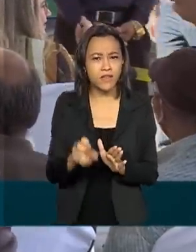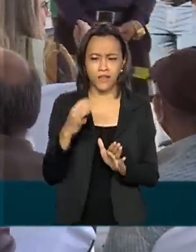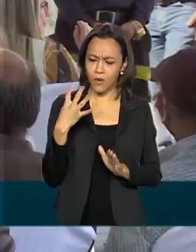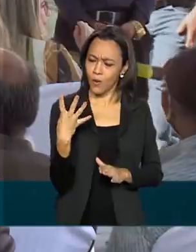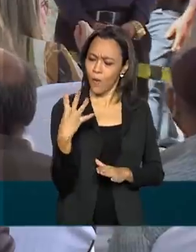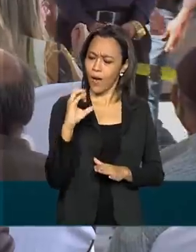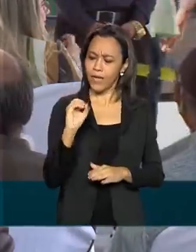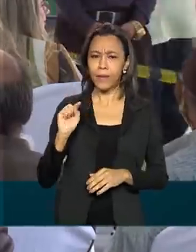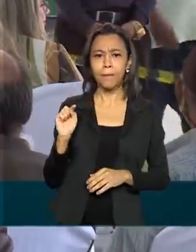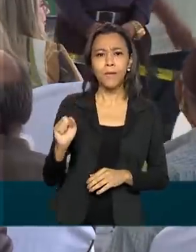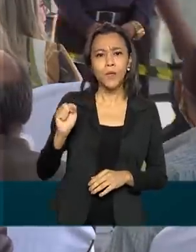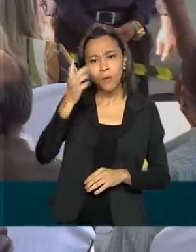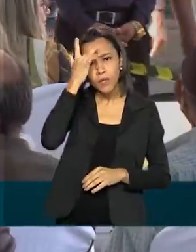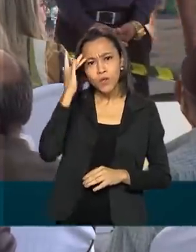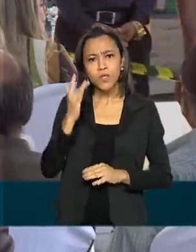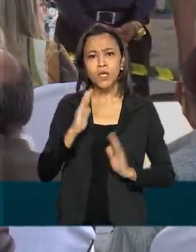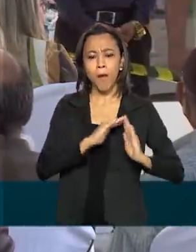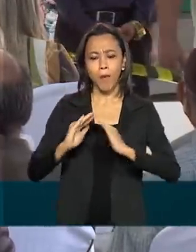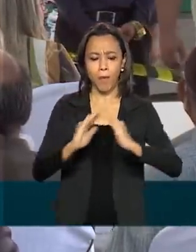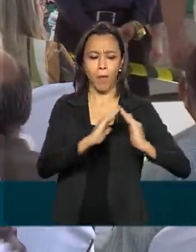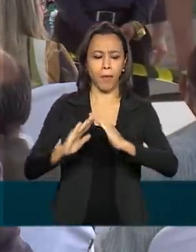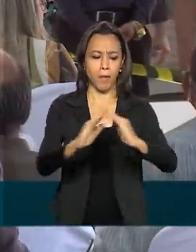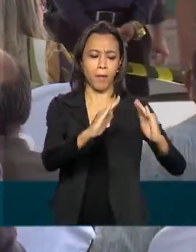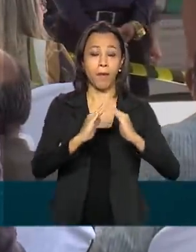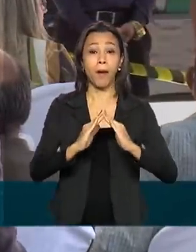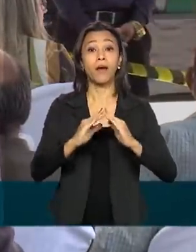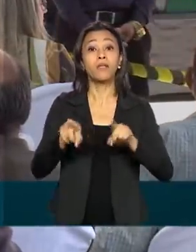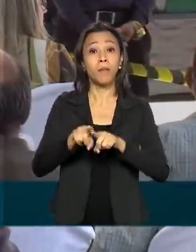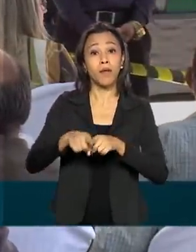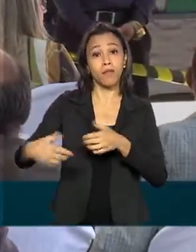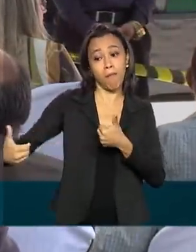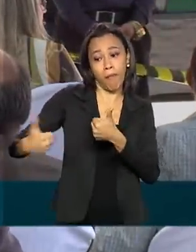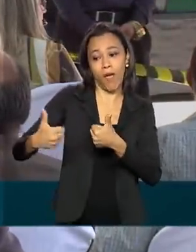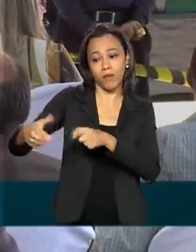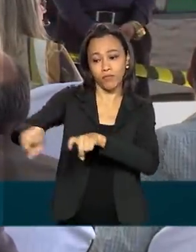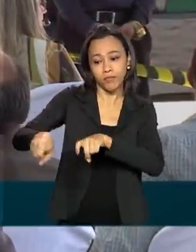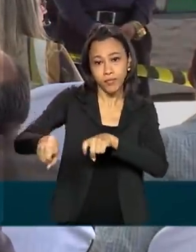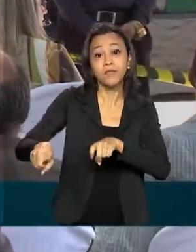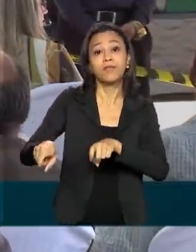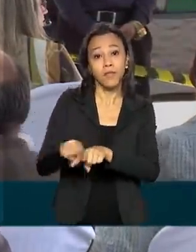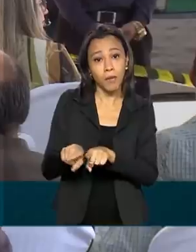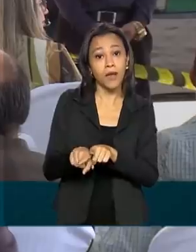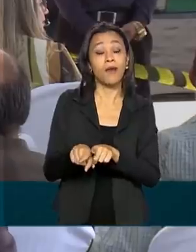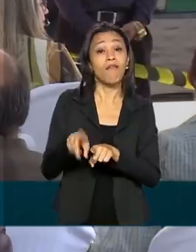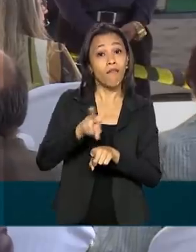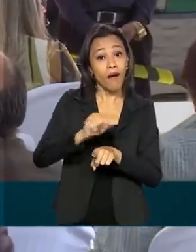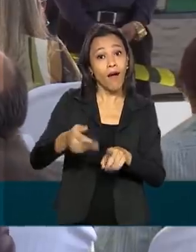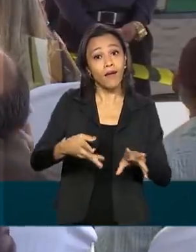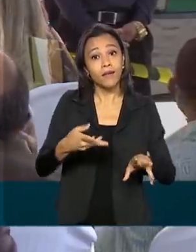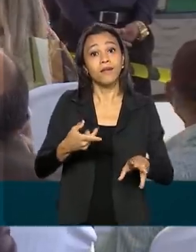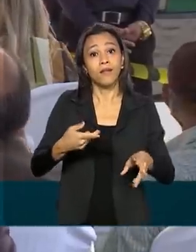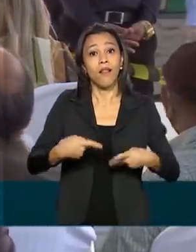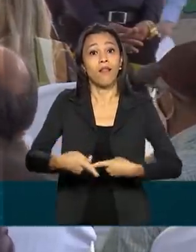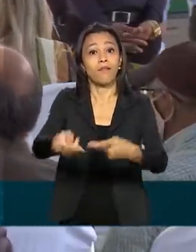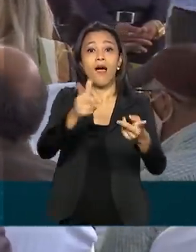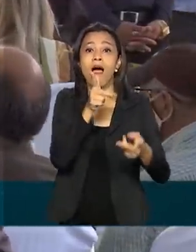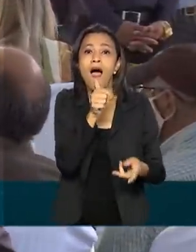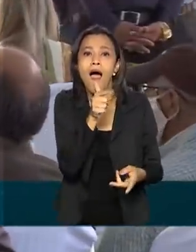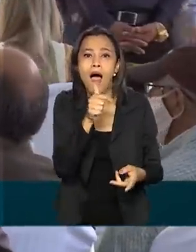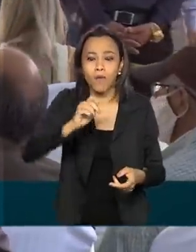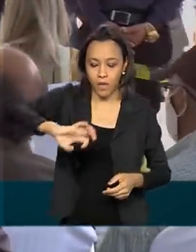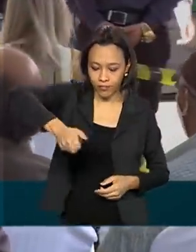pessoas que vivem nas áreas urbanas e também nas áreas rurais do município vão receber água diretamente da